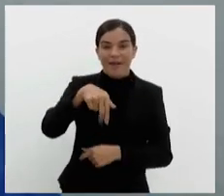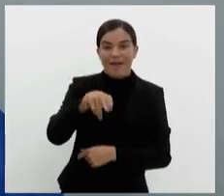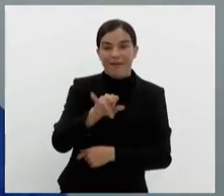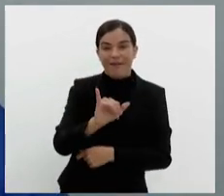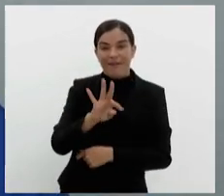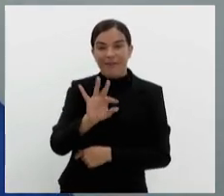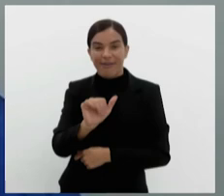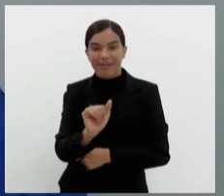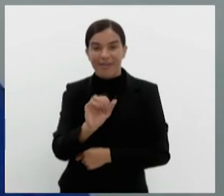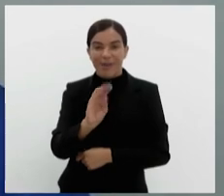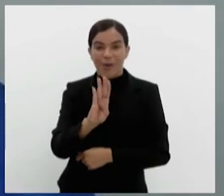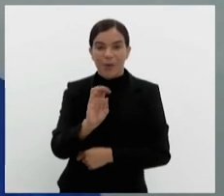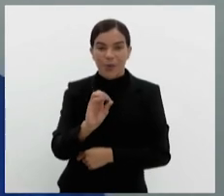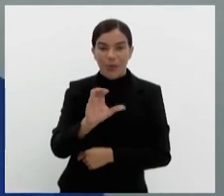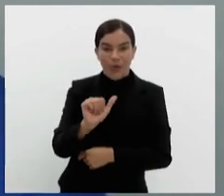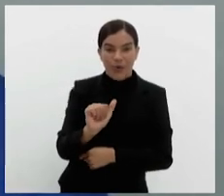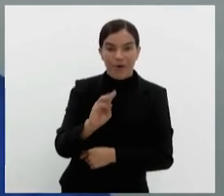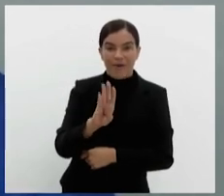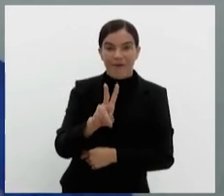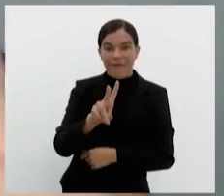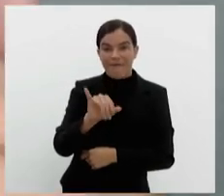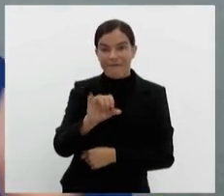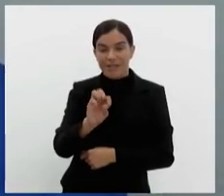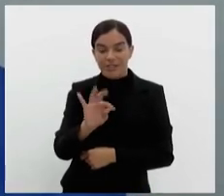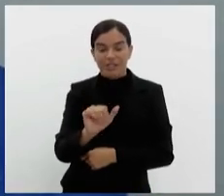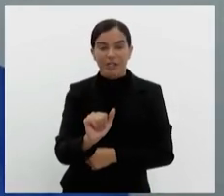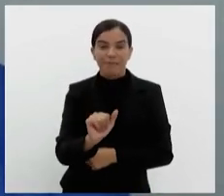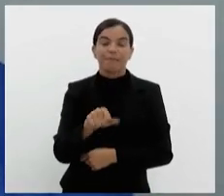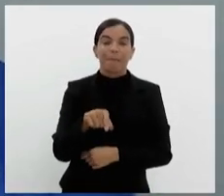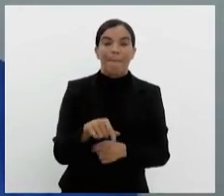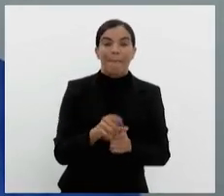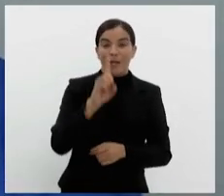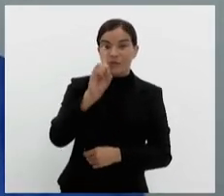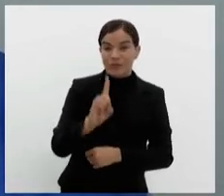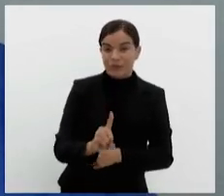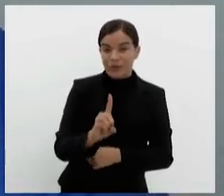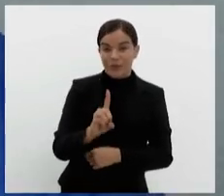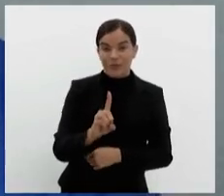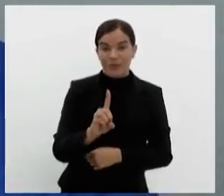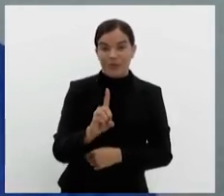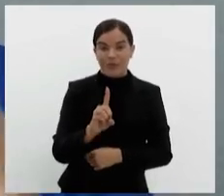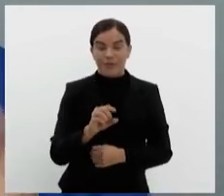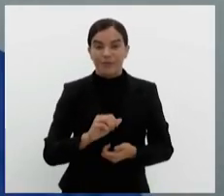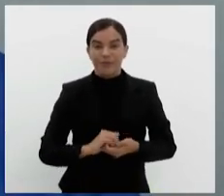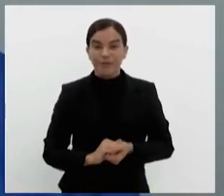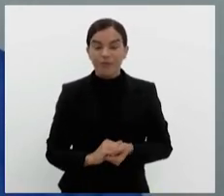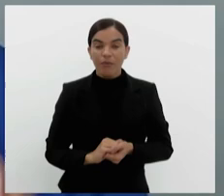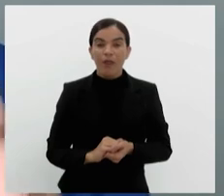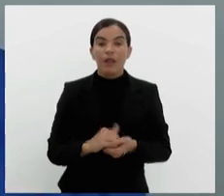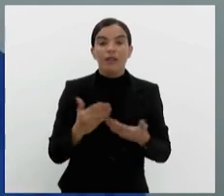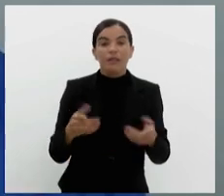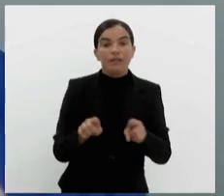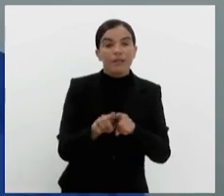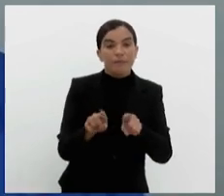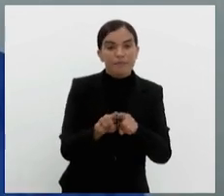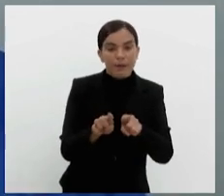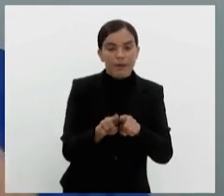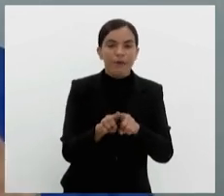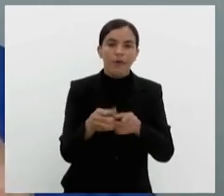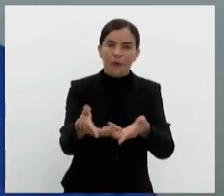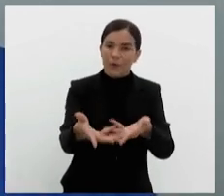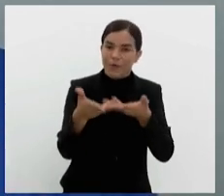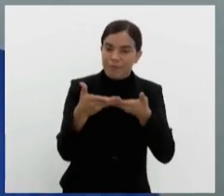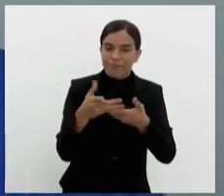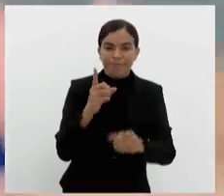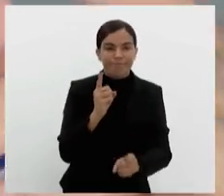regente titular e diretor artístico, Isaac Karabchevski. Fica aqui também o nosso convite para